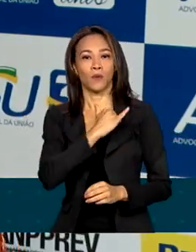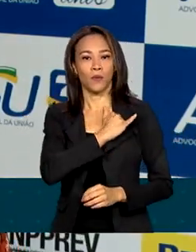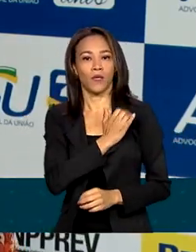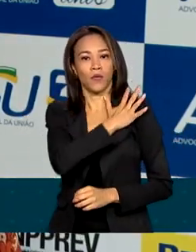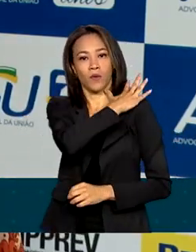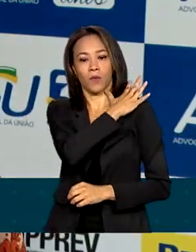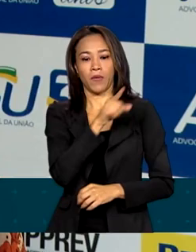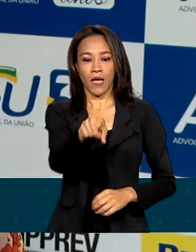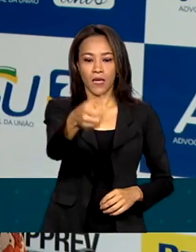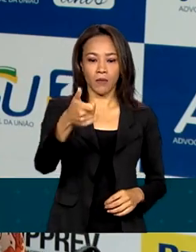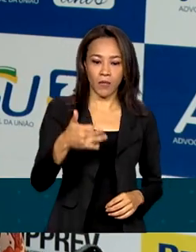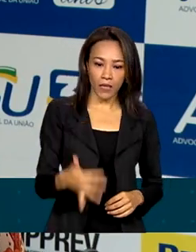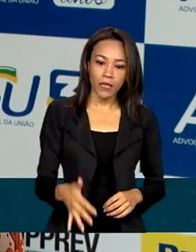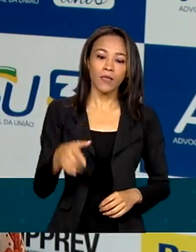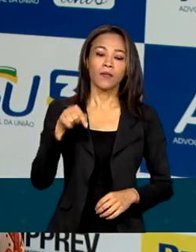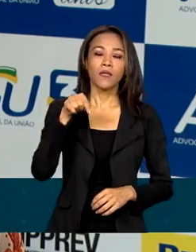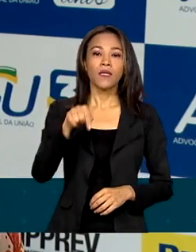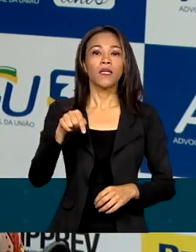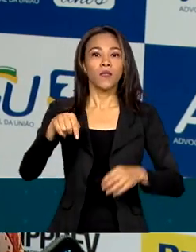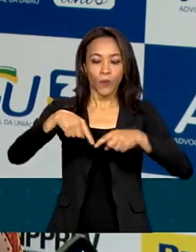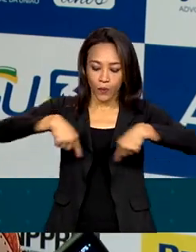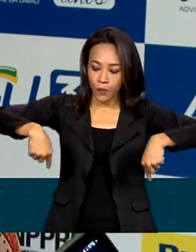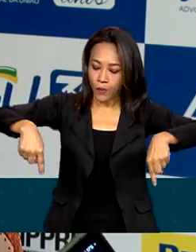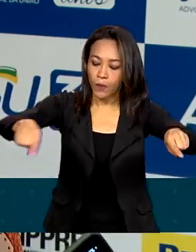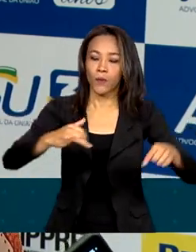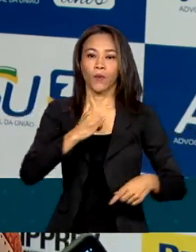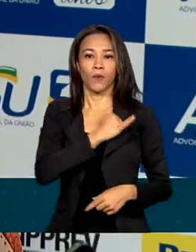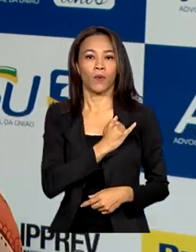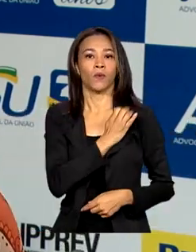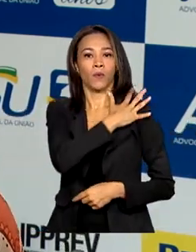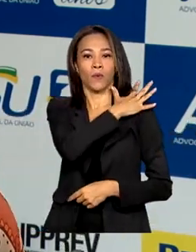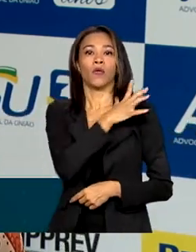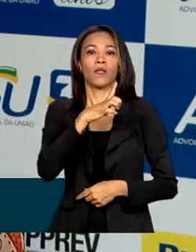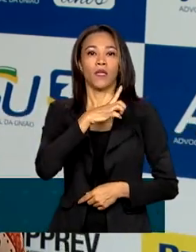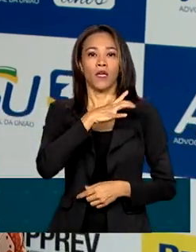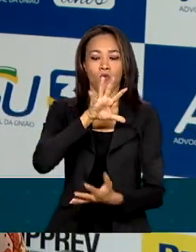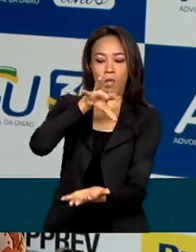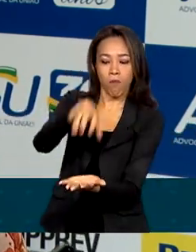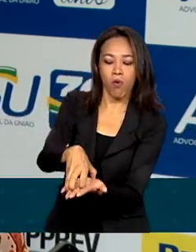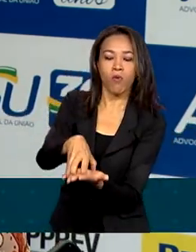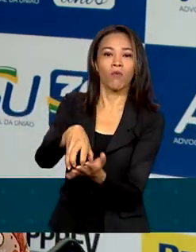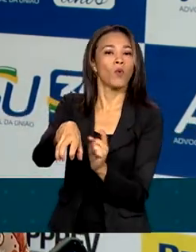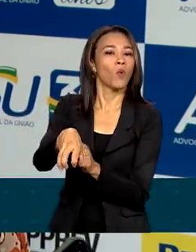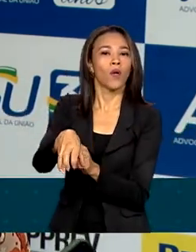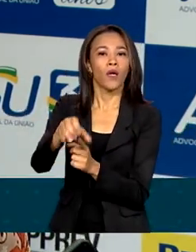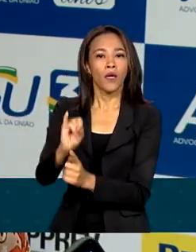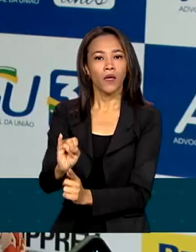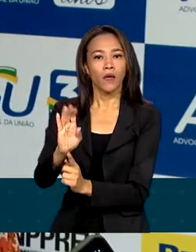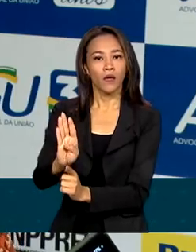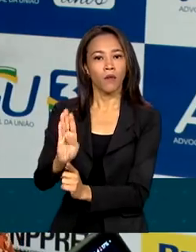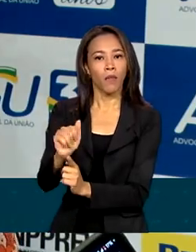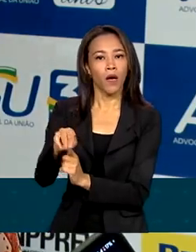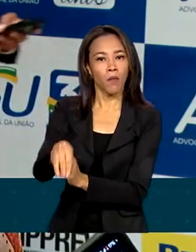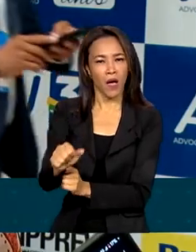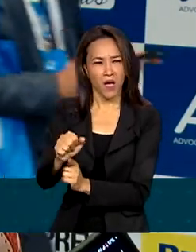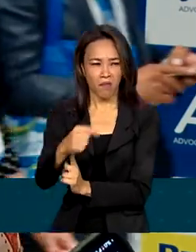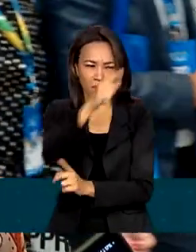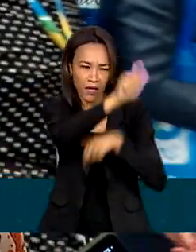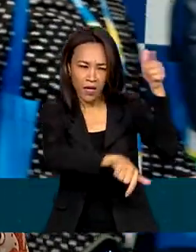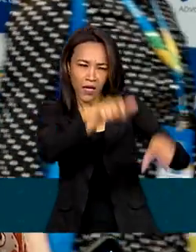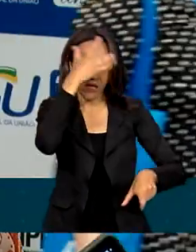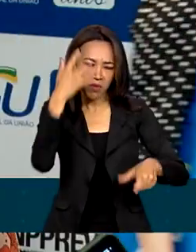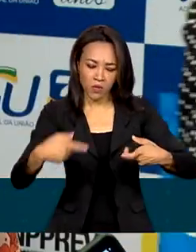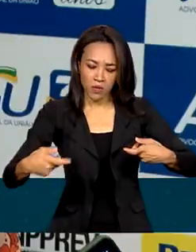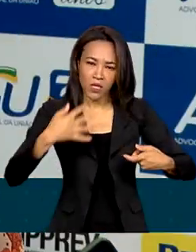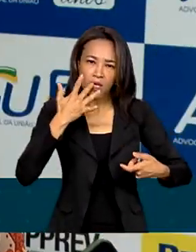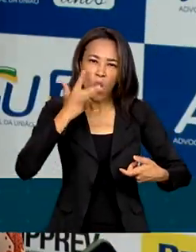no Palimiú, tem uma base do Ibama. O Ibama fez a barreira para que garimpeiros não entrassem mais